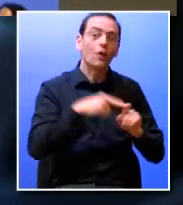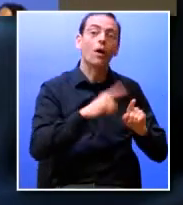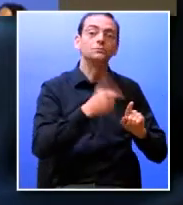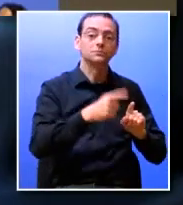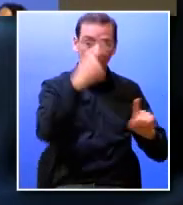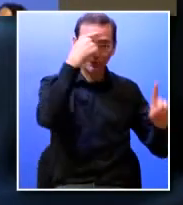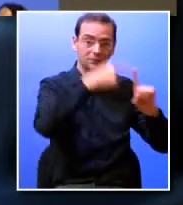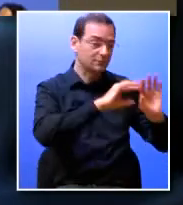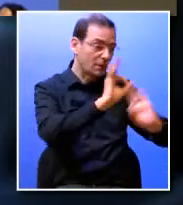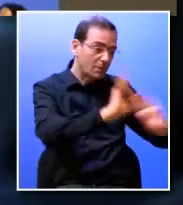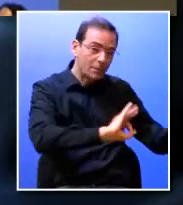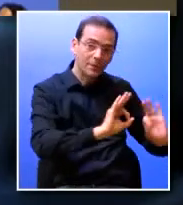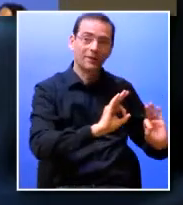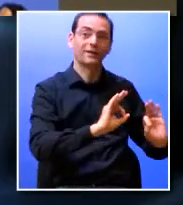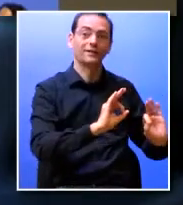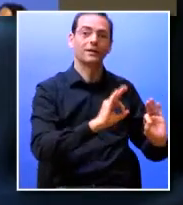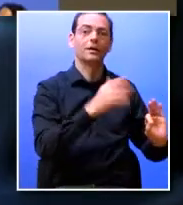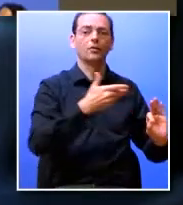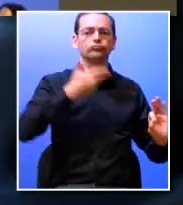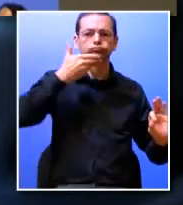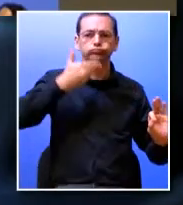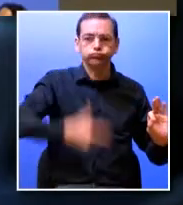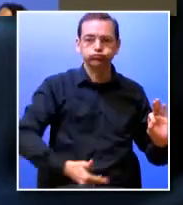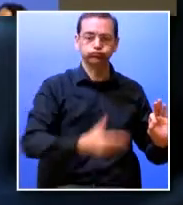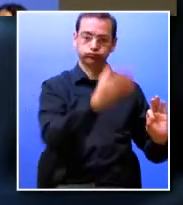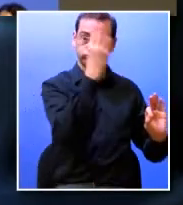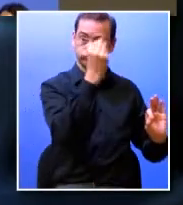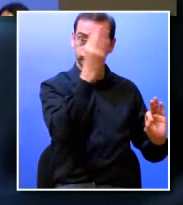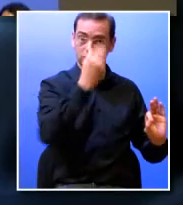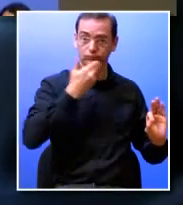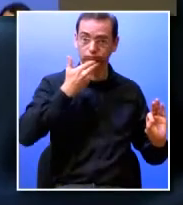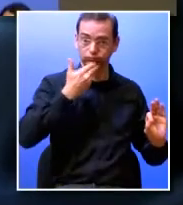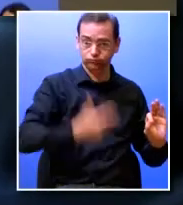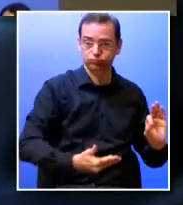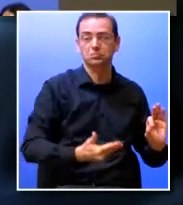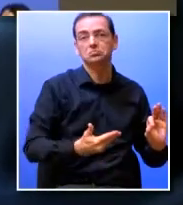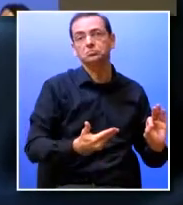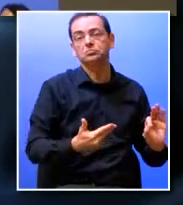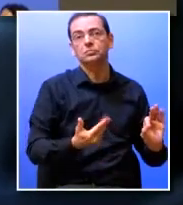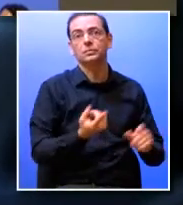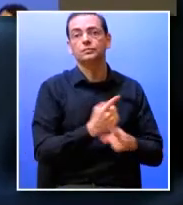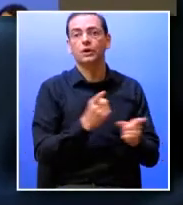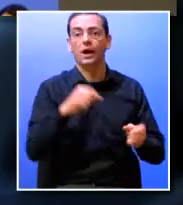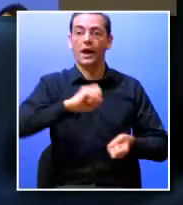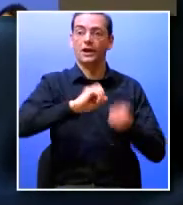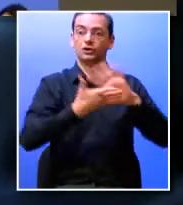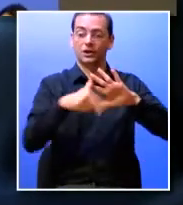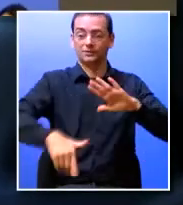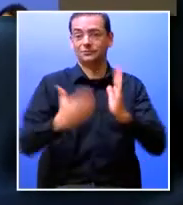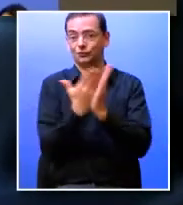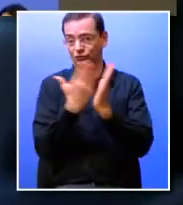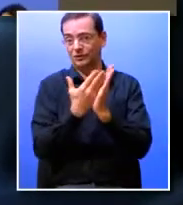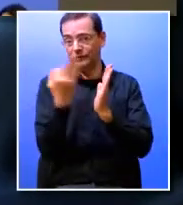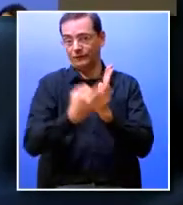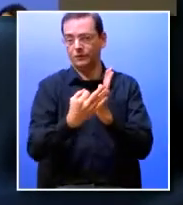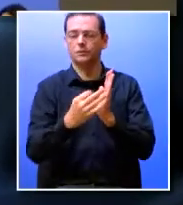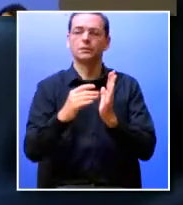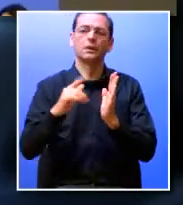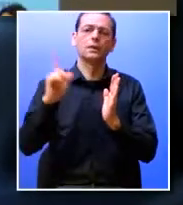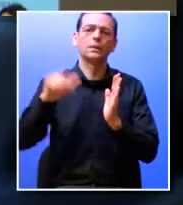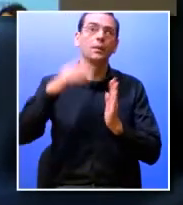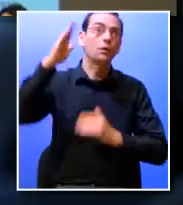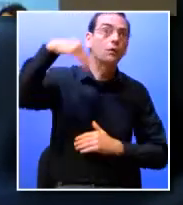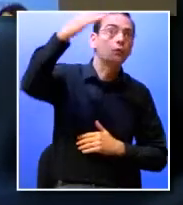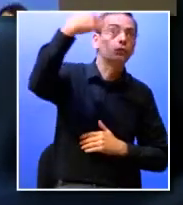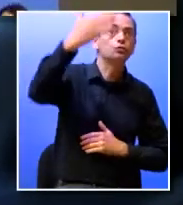desenvolver neles competências não só para porem em prática no ISCTE enquanto estudantes mas para desenvolverem no seu